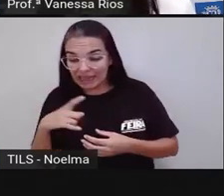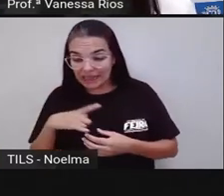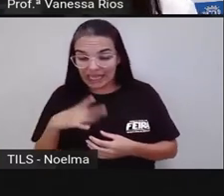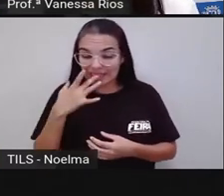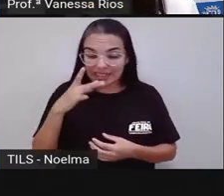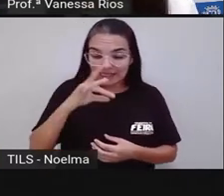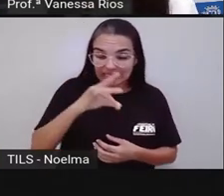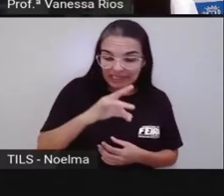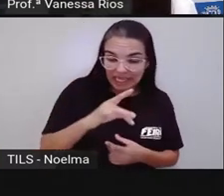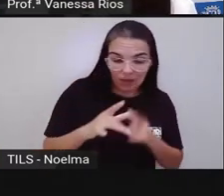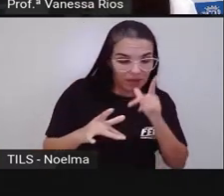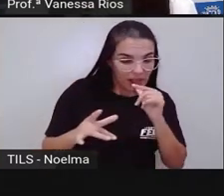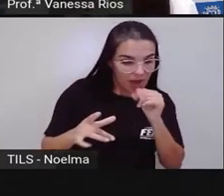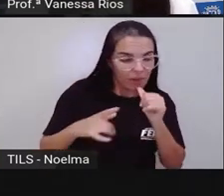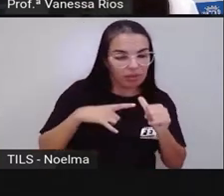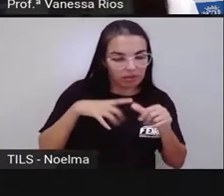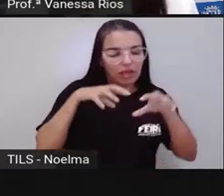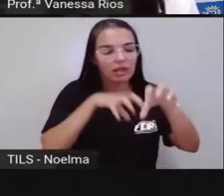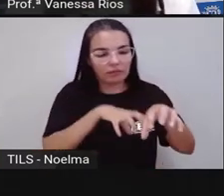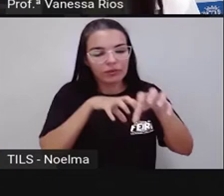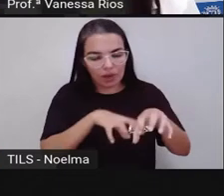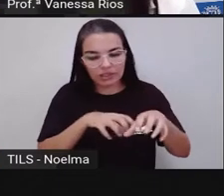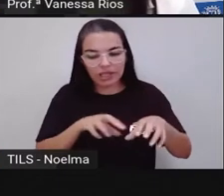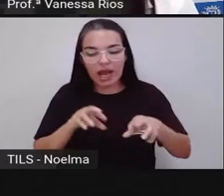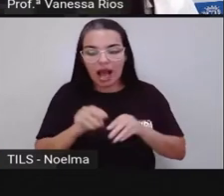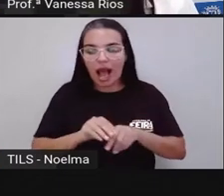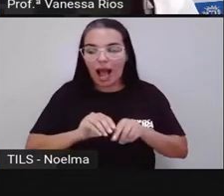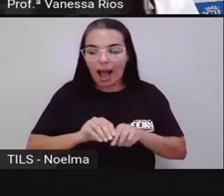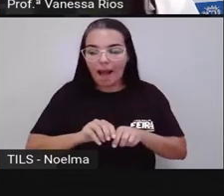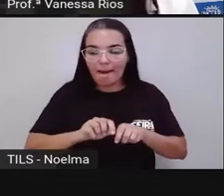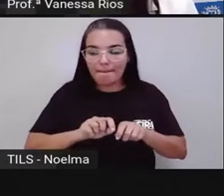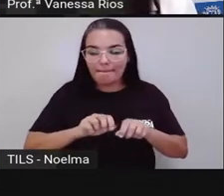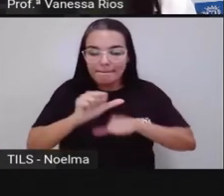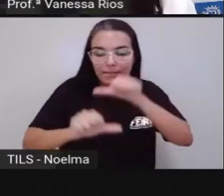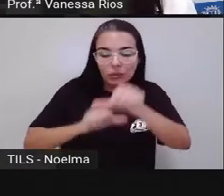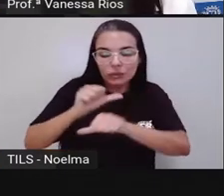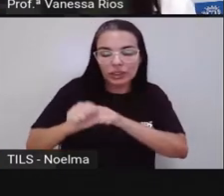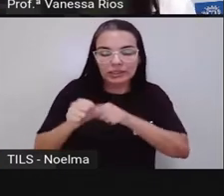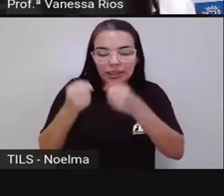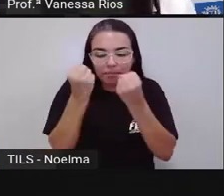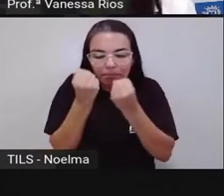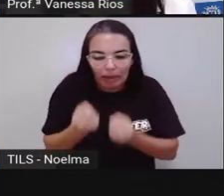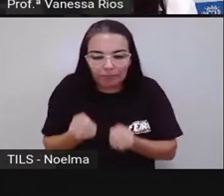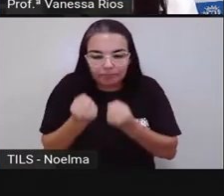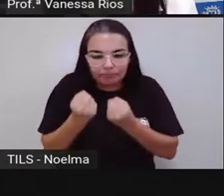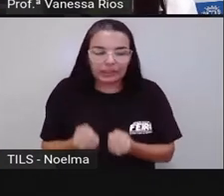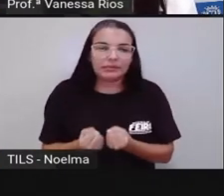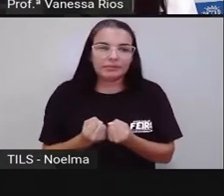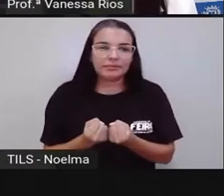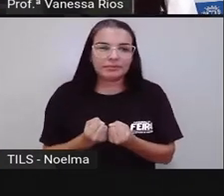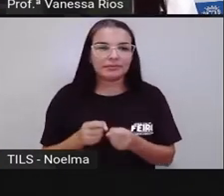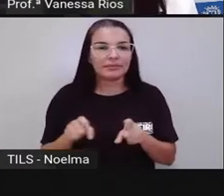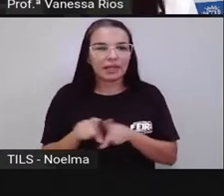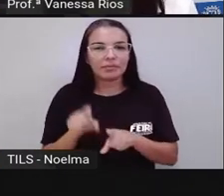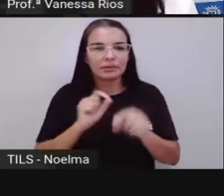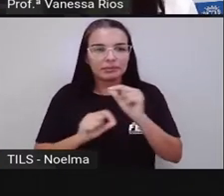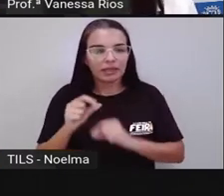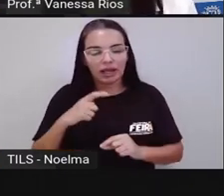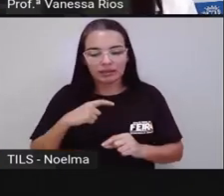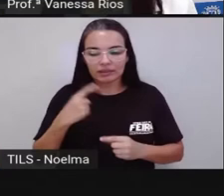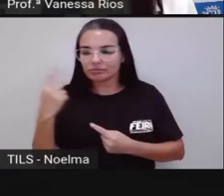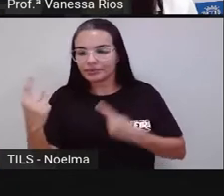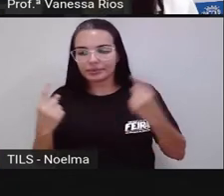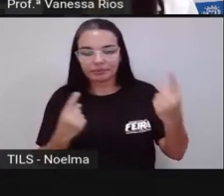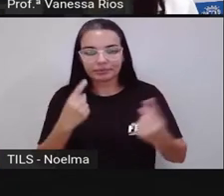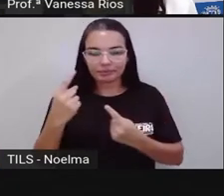sal na água vai influenciar na mudança da densidade e fazer aí com que elementos ou